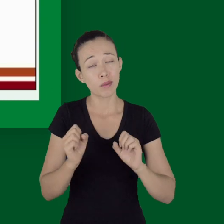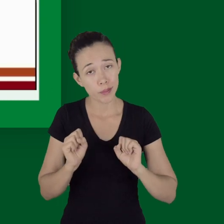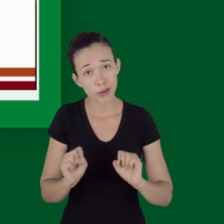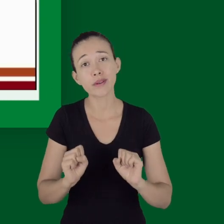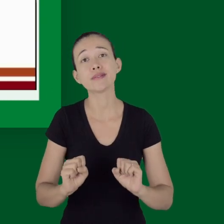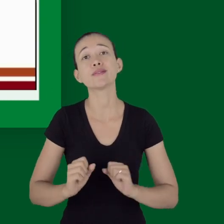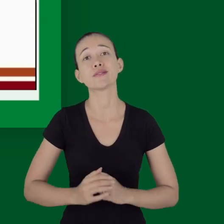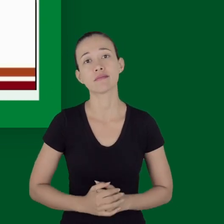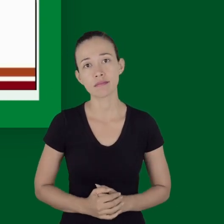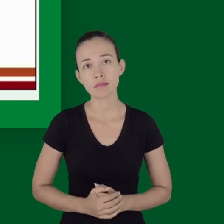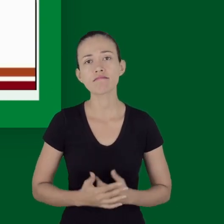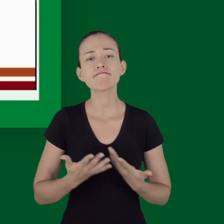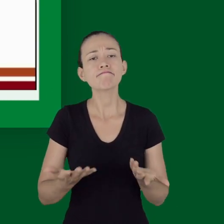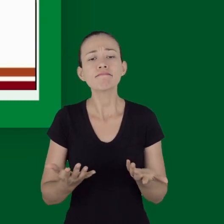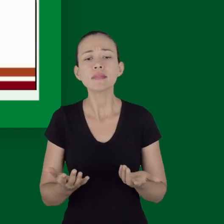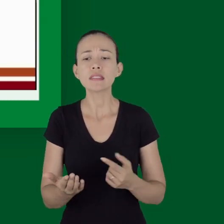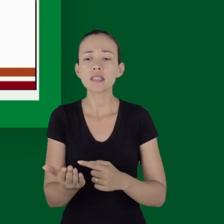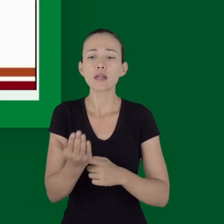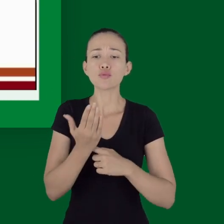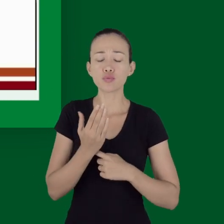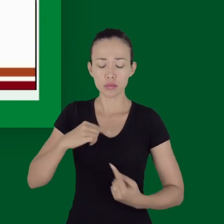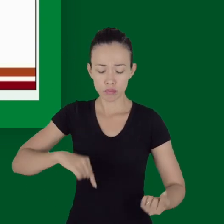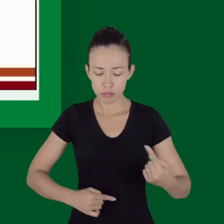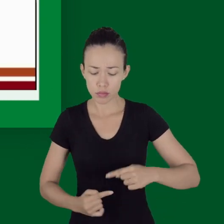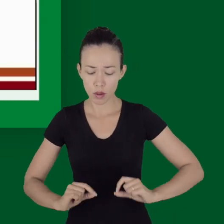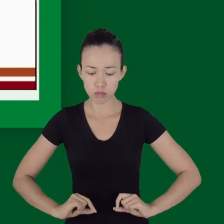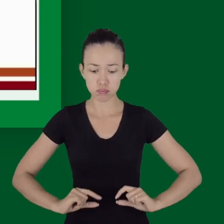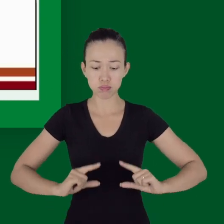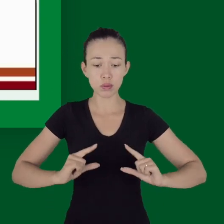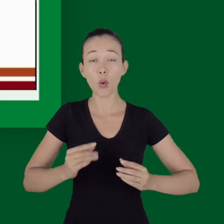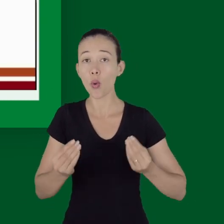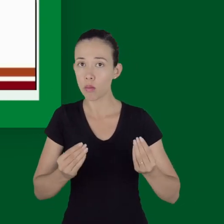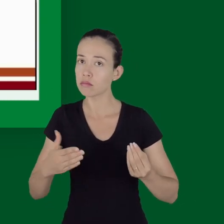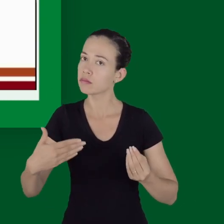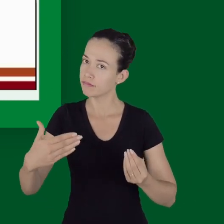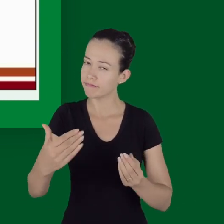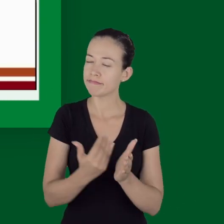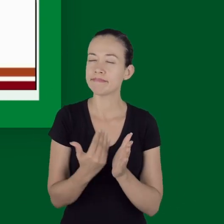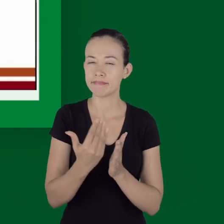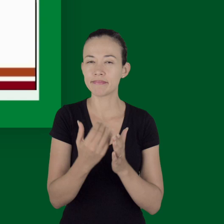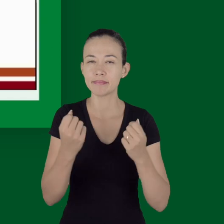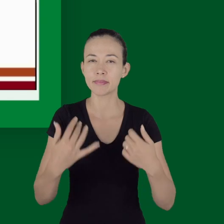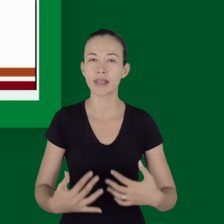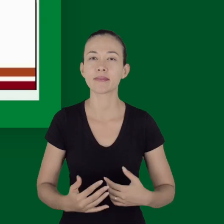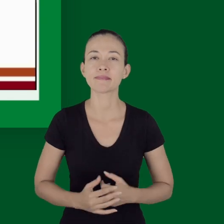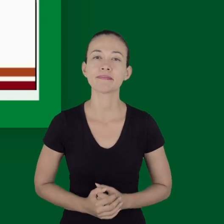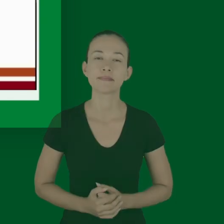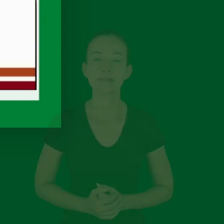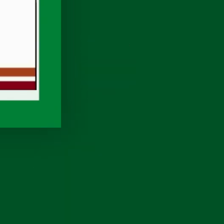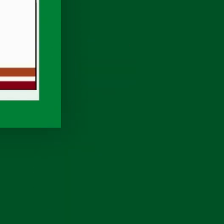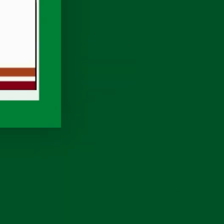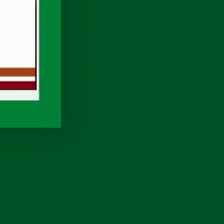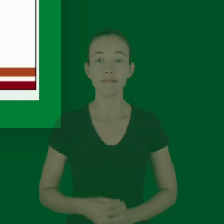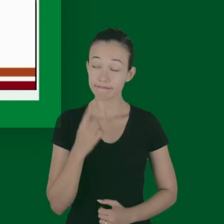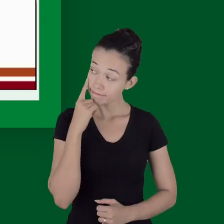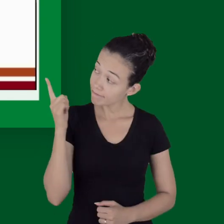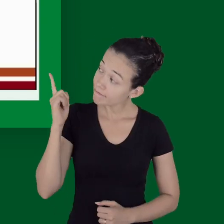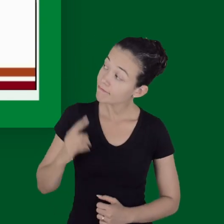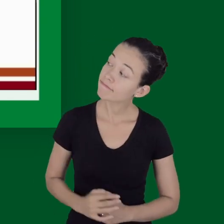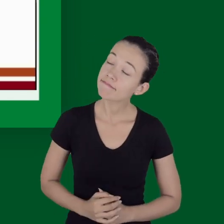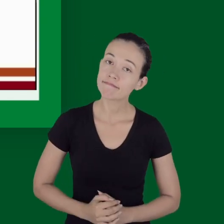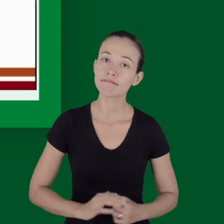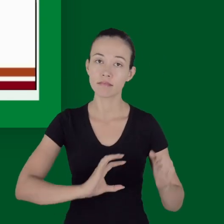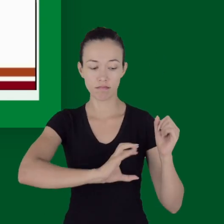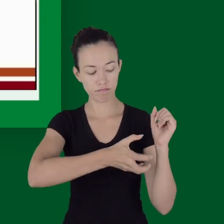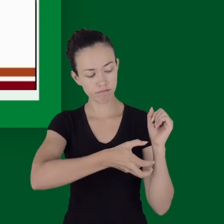Então, gente vai falar um pouco sobre, ali na frente, um pouco sobre essa deposição volenta no APH. O uso de